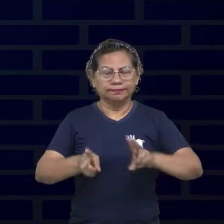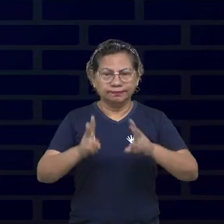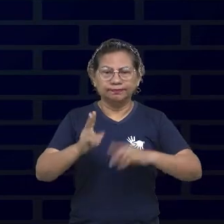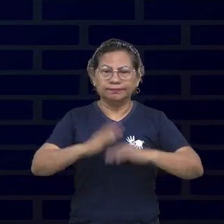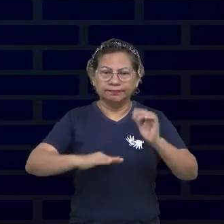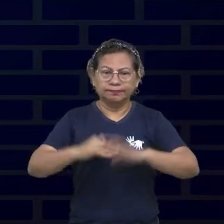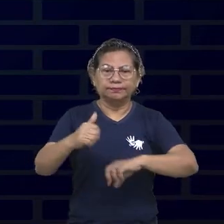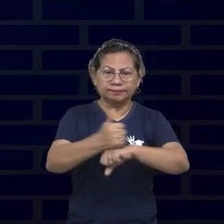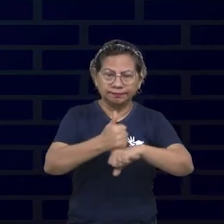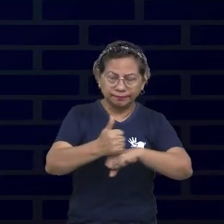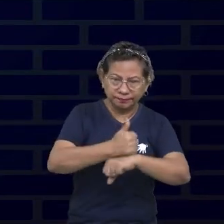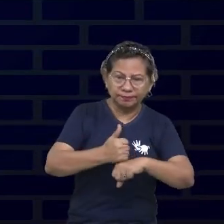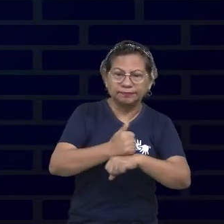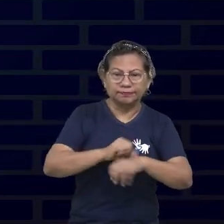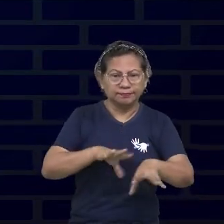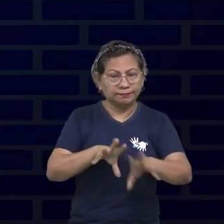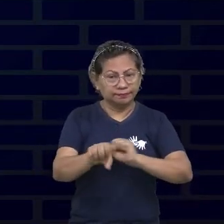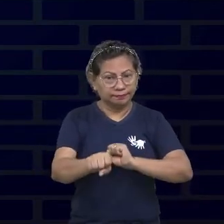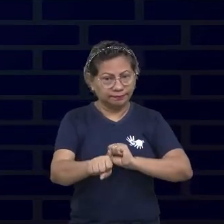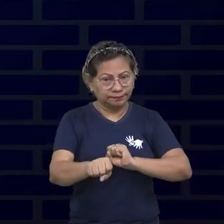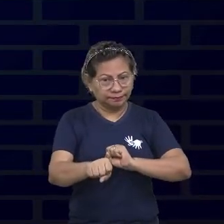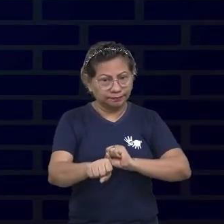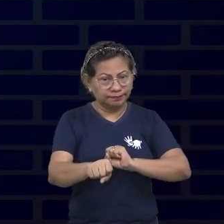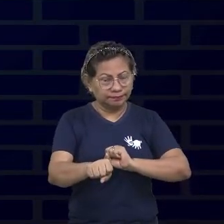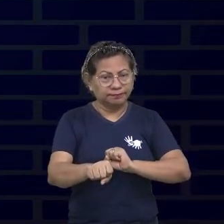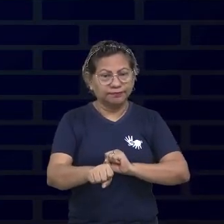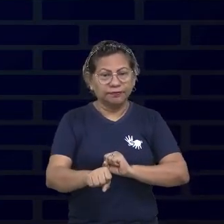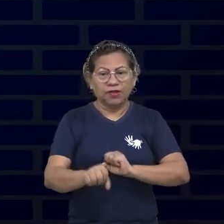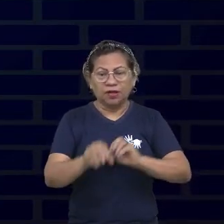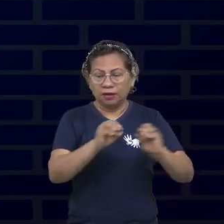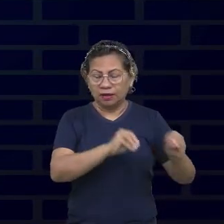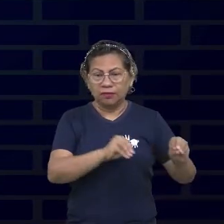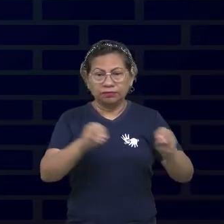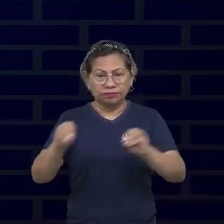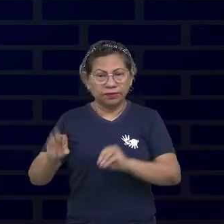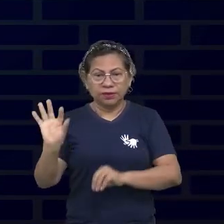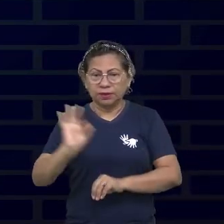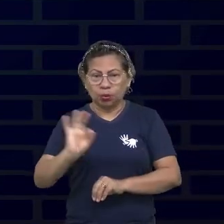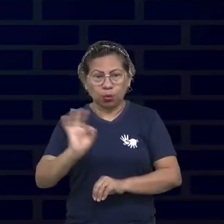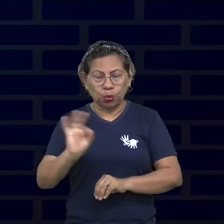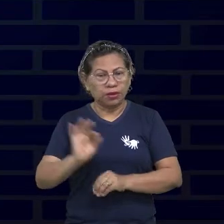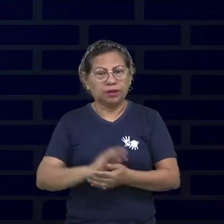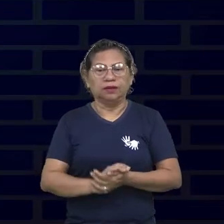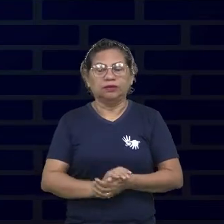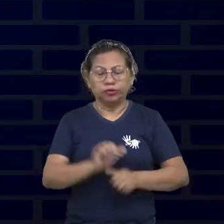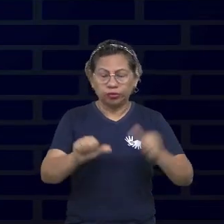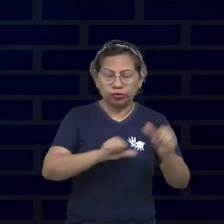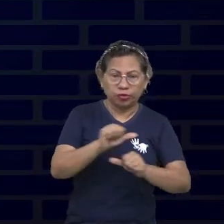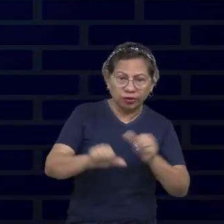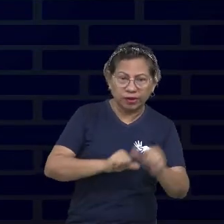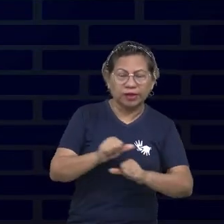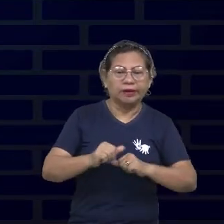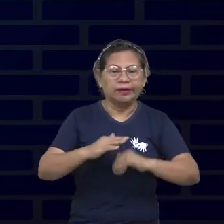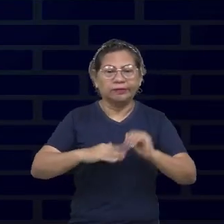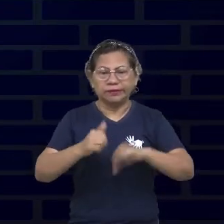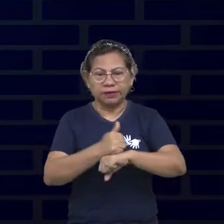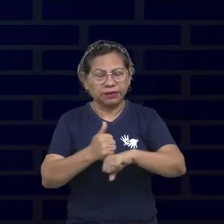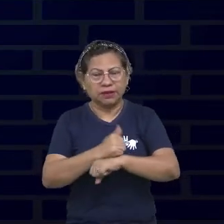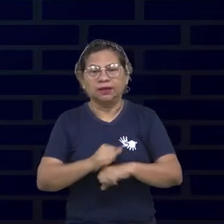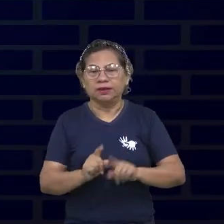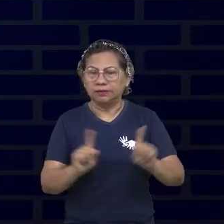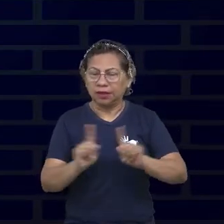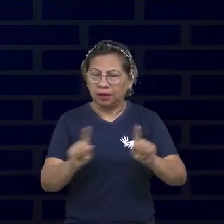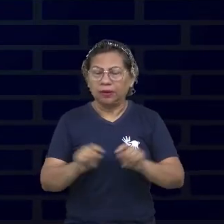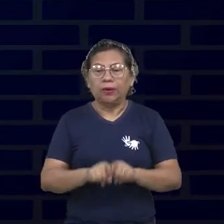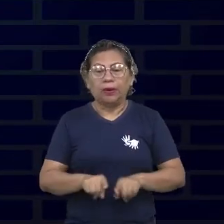a licenciatura. Eu não tive que mudar de profissão, mas o meu começo foi bem difícil. Eu tive que trabalhar por salários